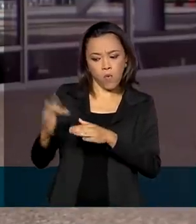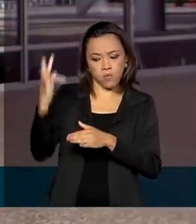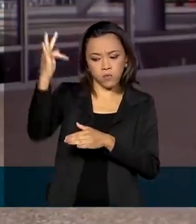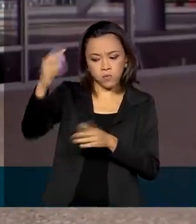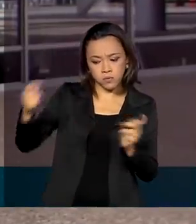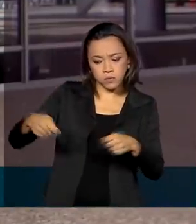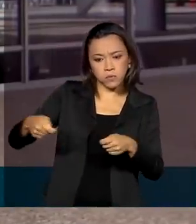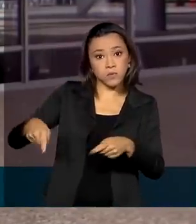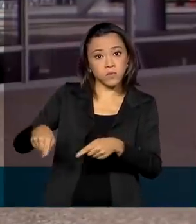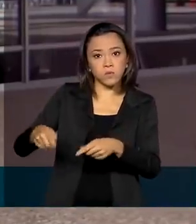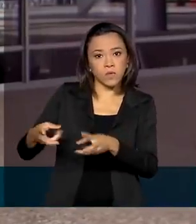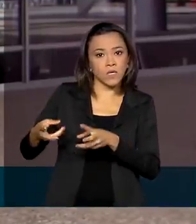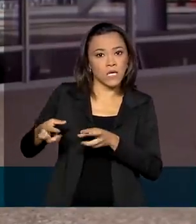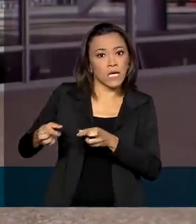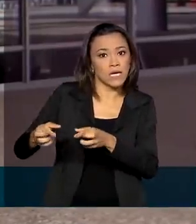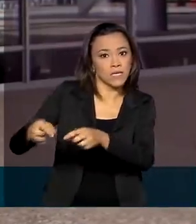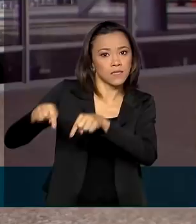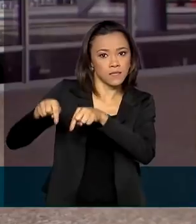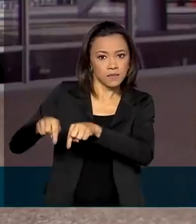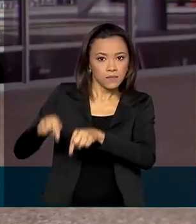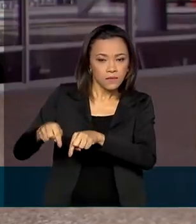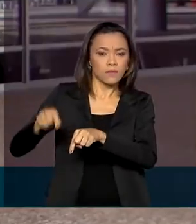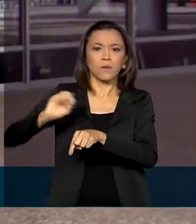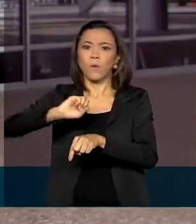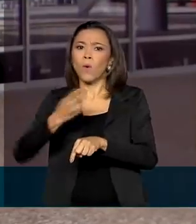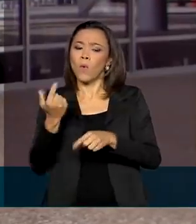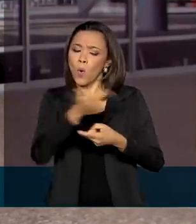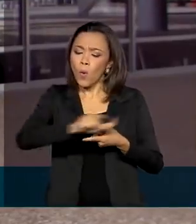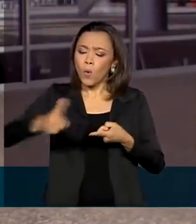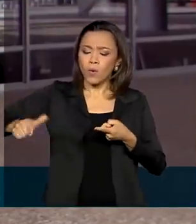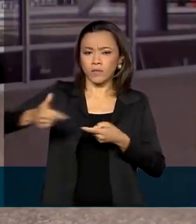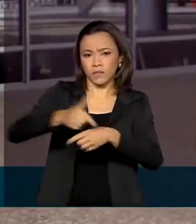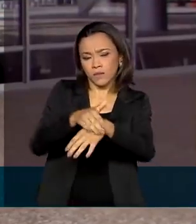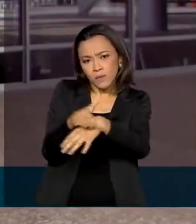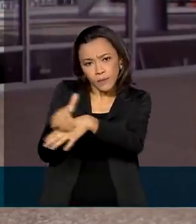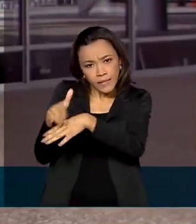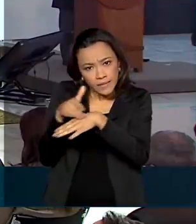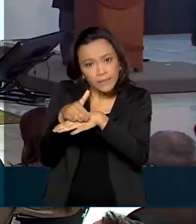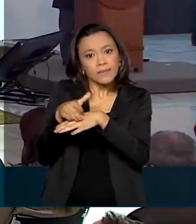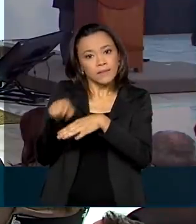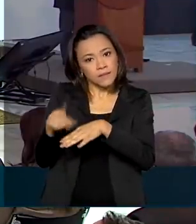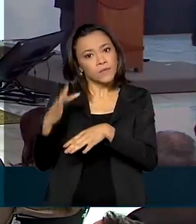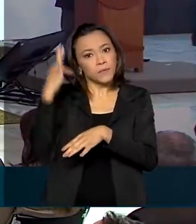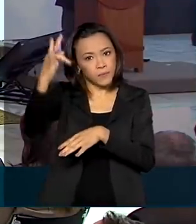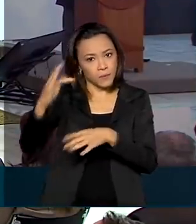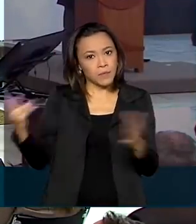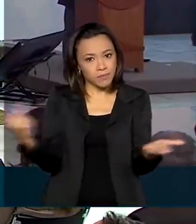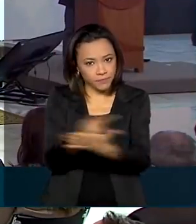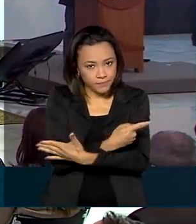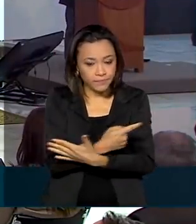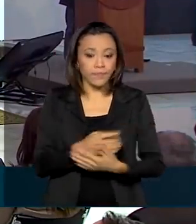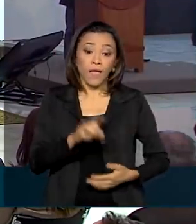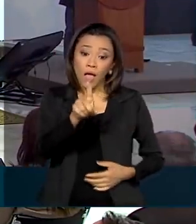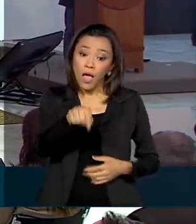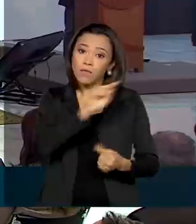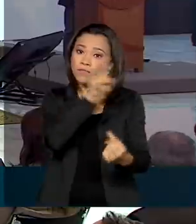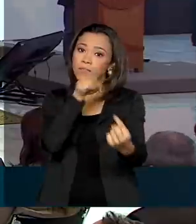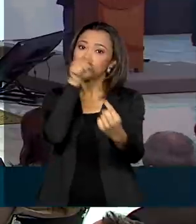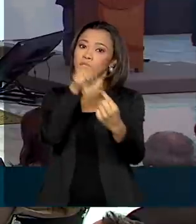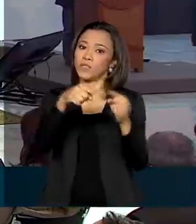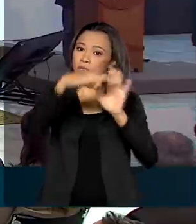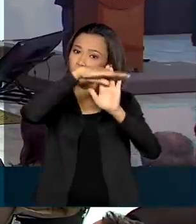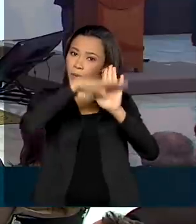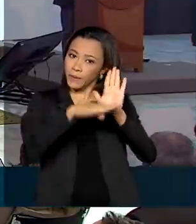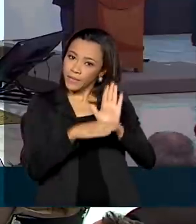doenças ou alterações que estão relacionadas a determinadas doenças que o paciente já possa ter. Esse é um dos objetivos do programa